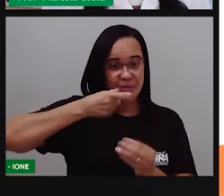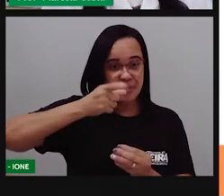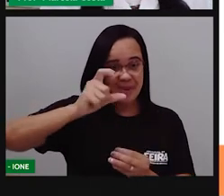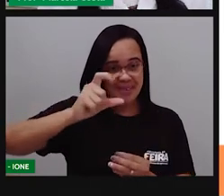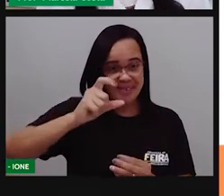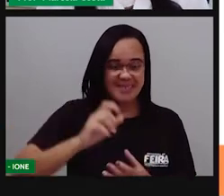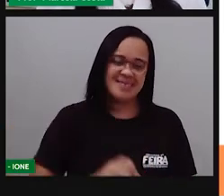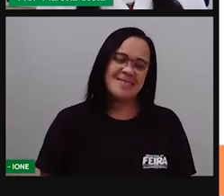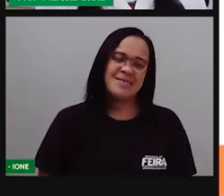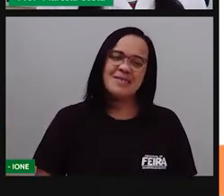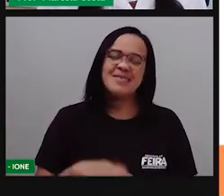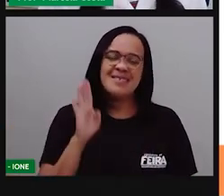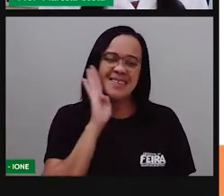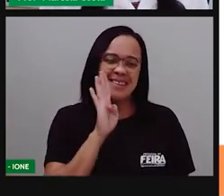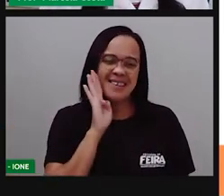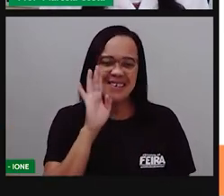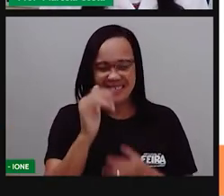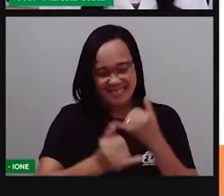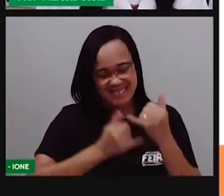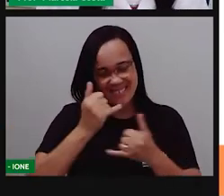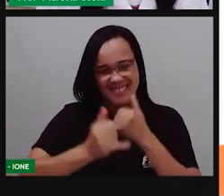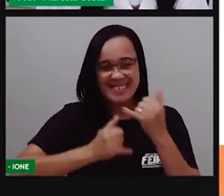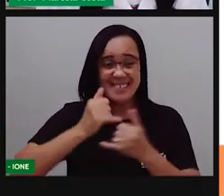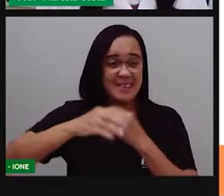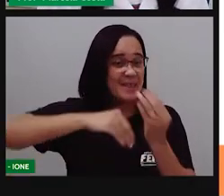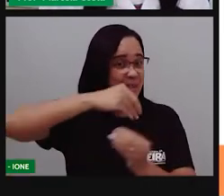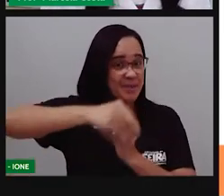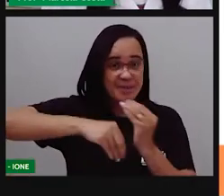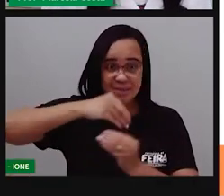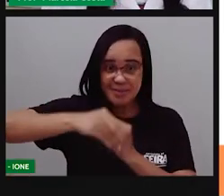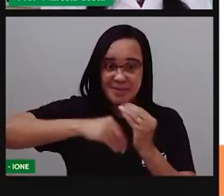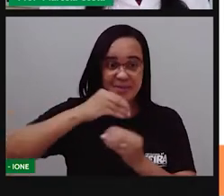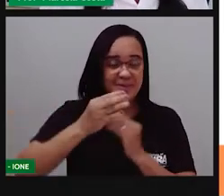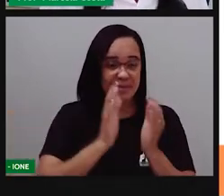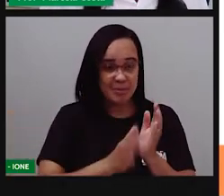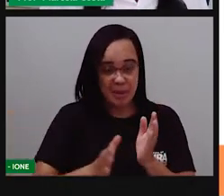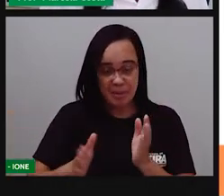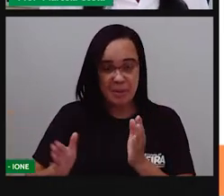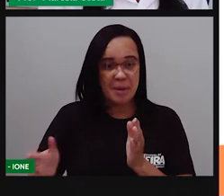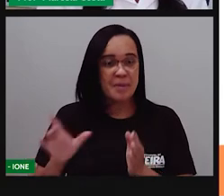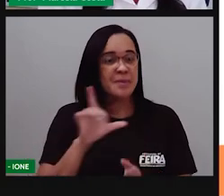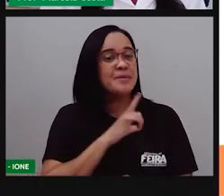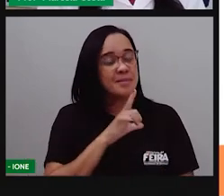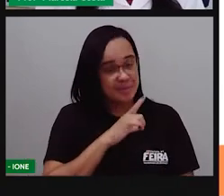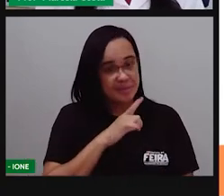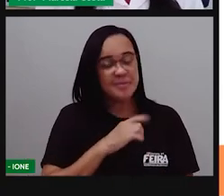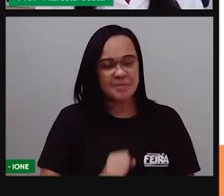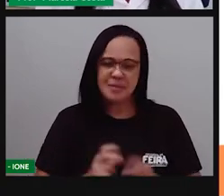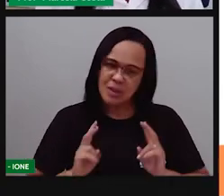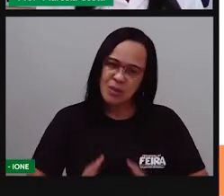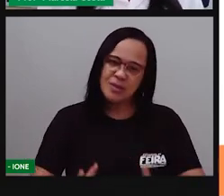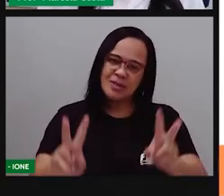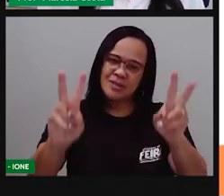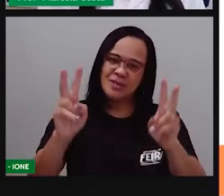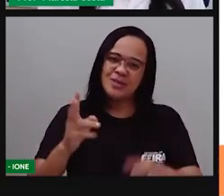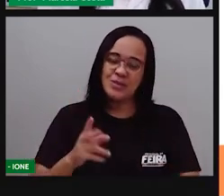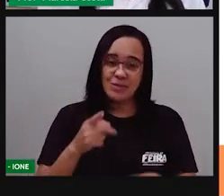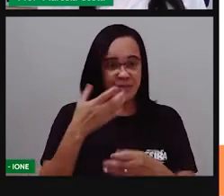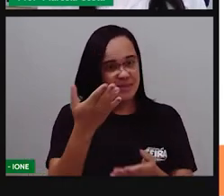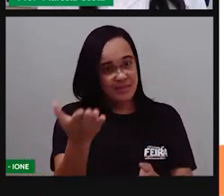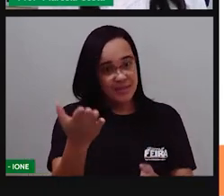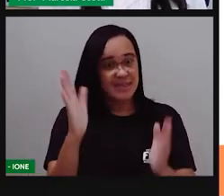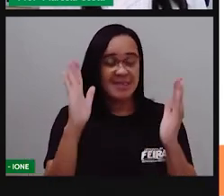Veja como é divertido formar palavras misturando as sílabas. Continue fazendo esse exercício aí na sua